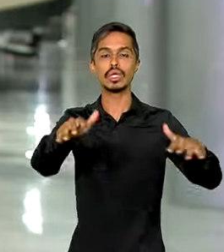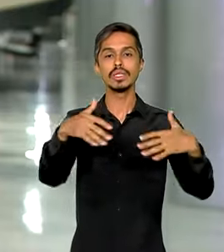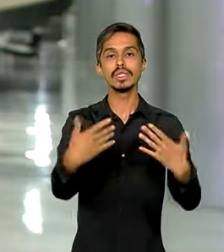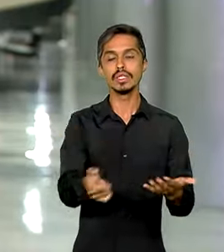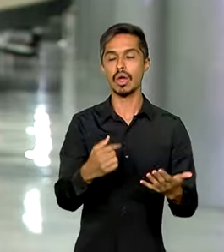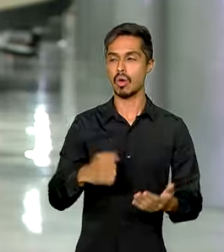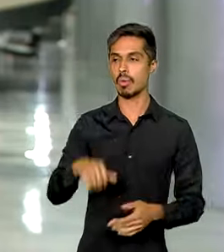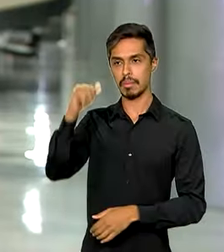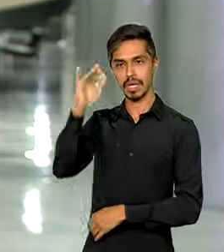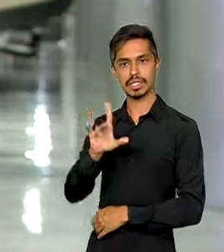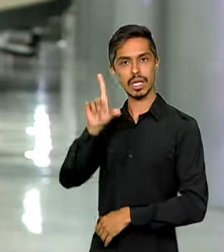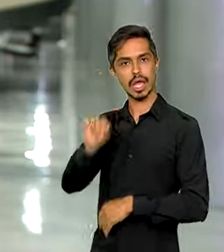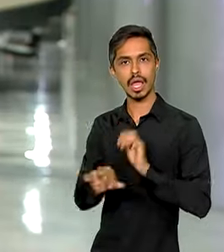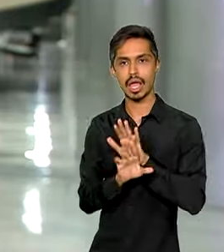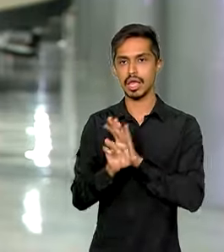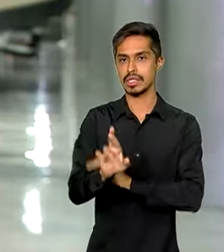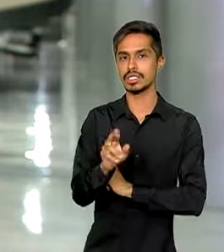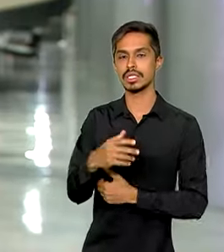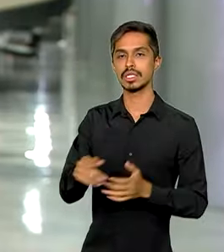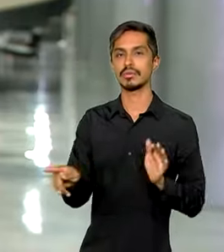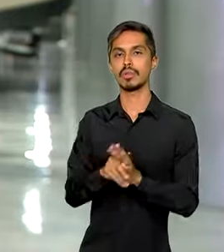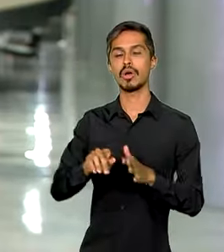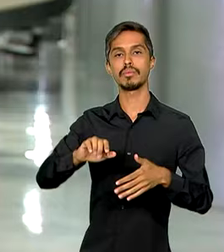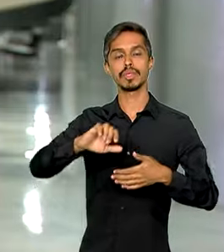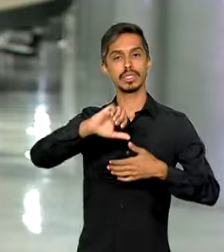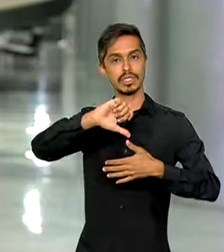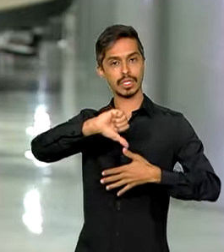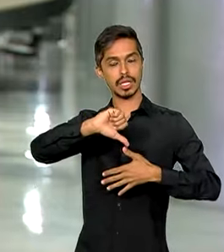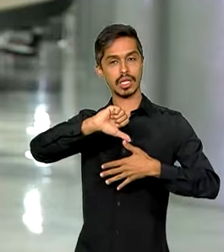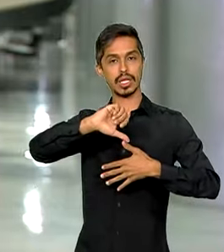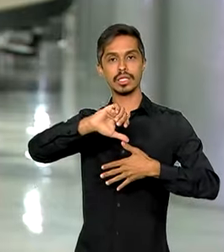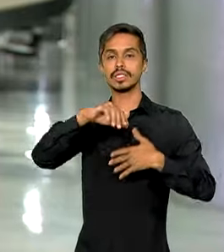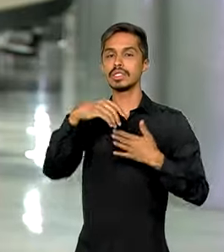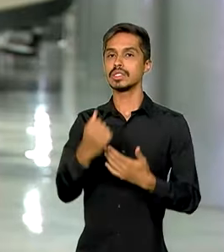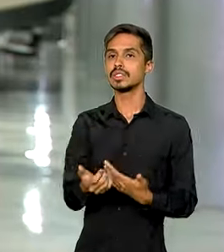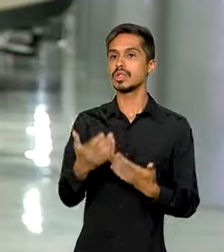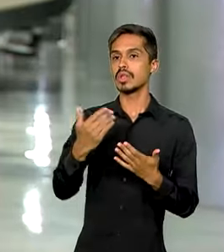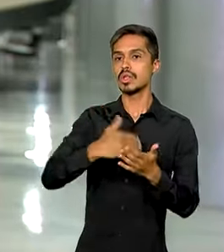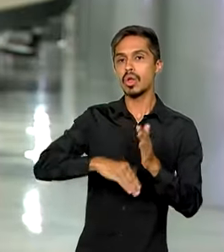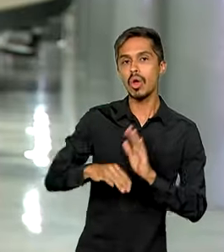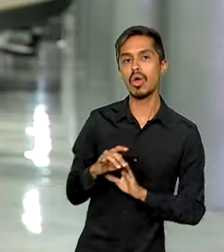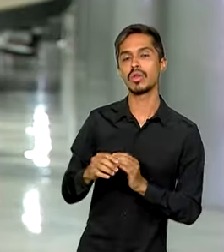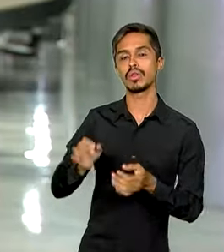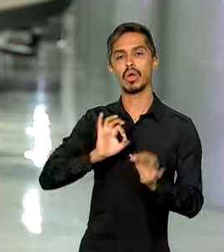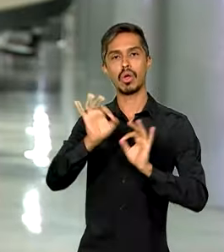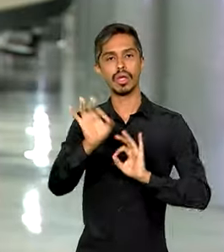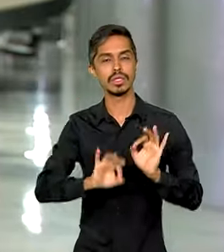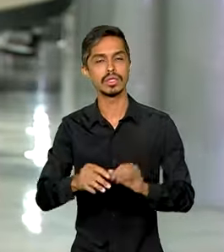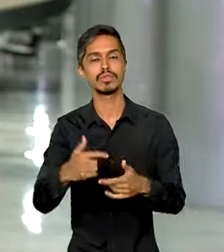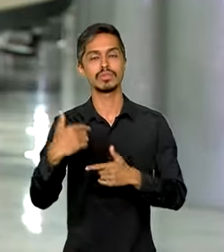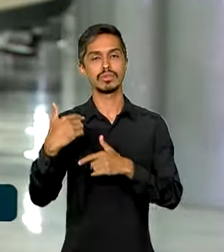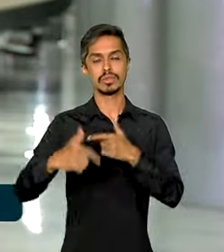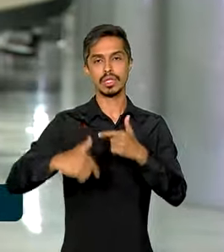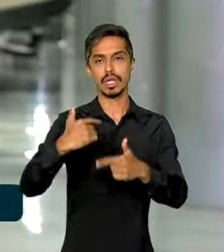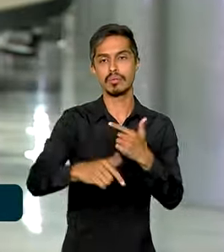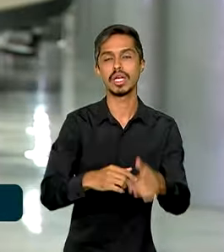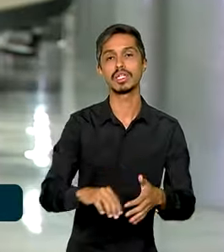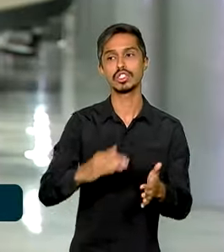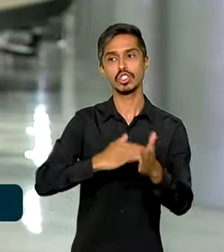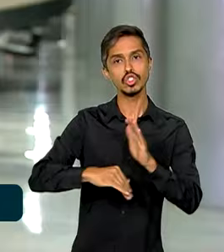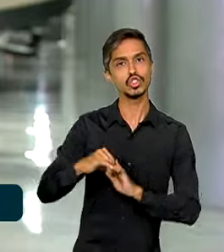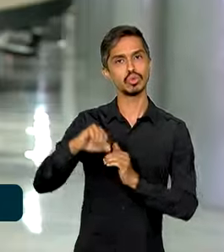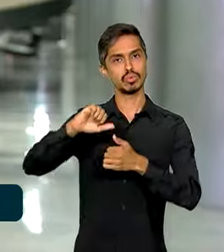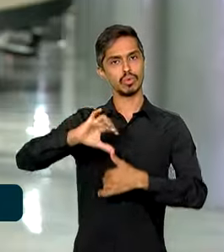atua como representante das Américas no grupo responsável pela coordenação dos trabalhos. E a gente